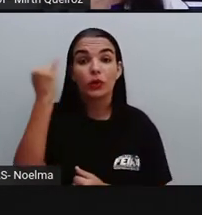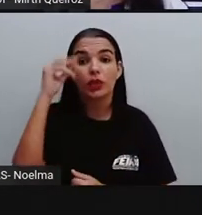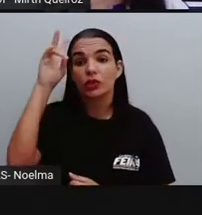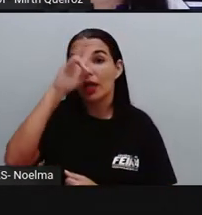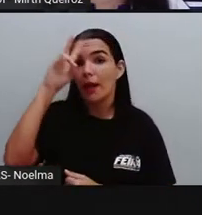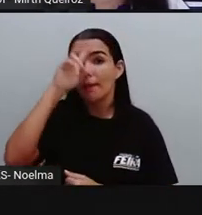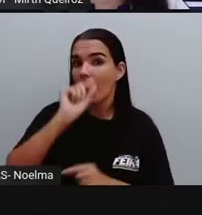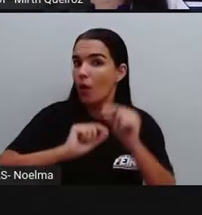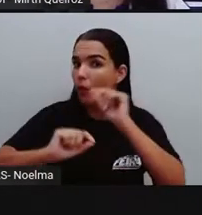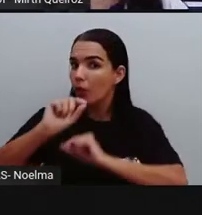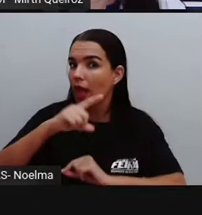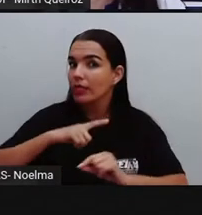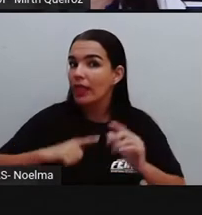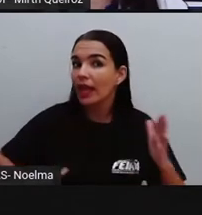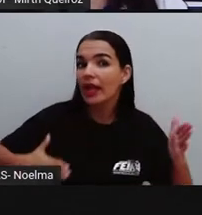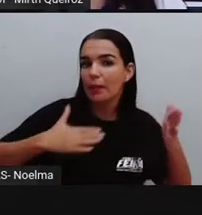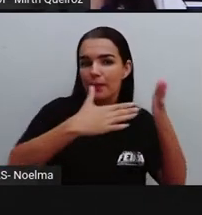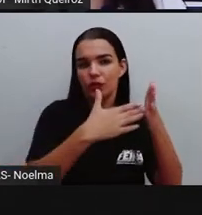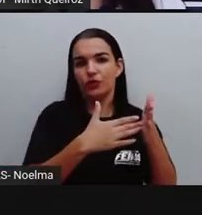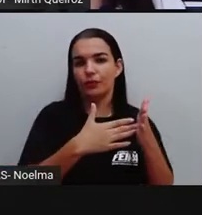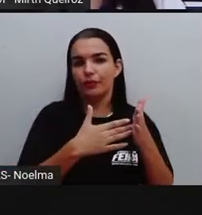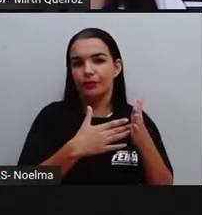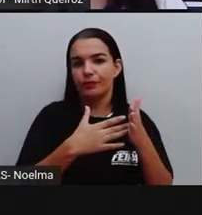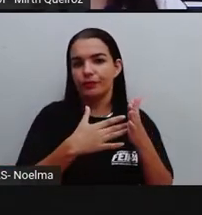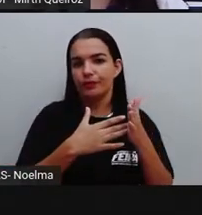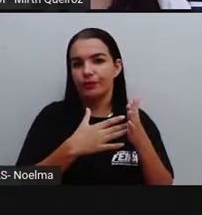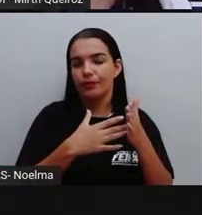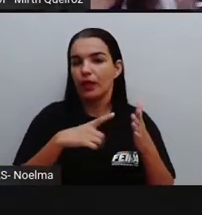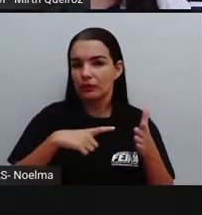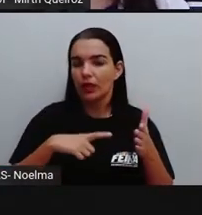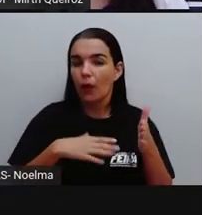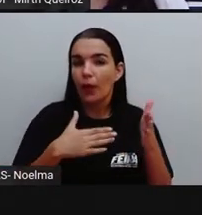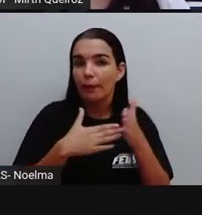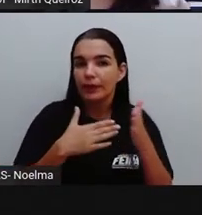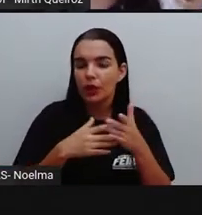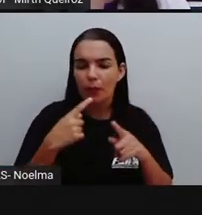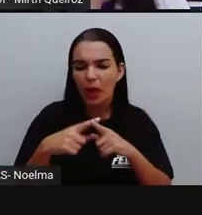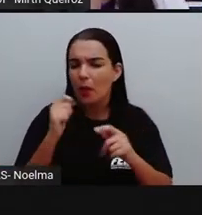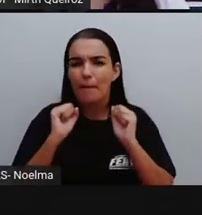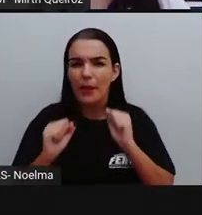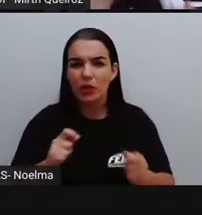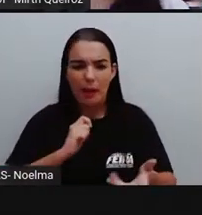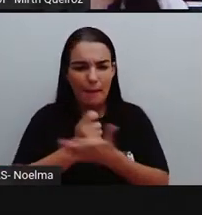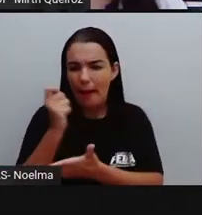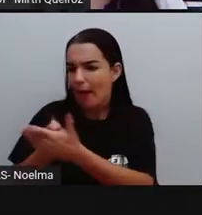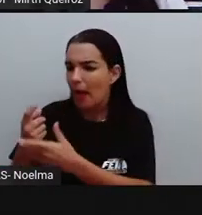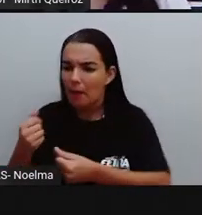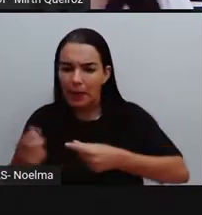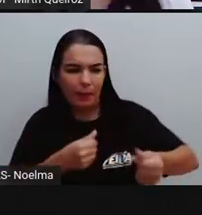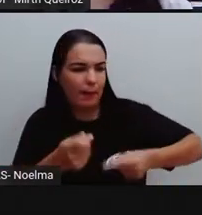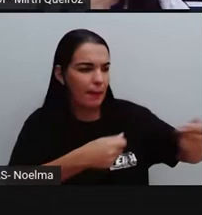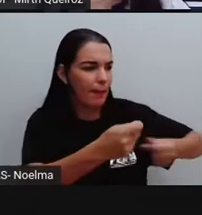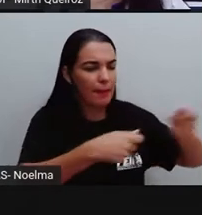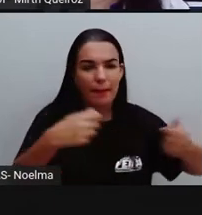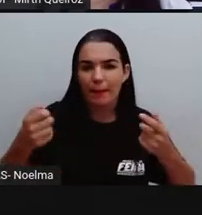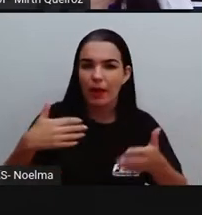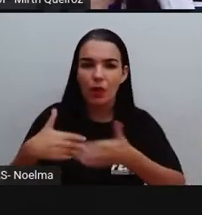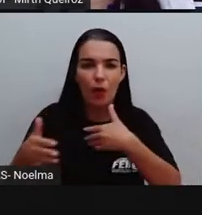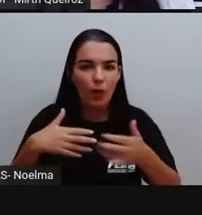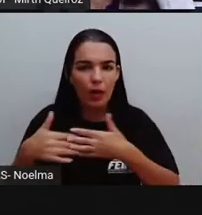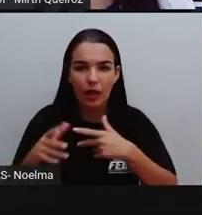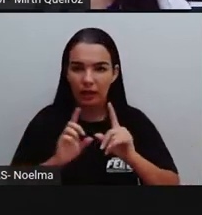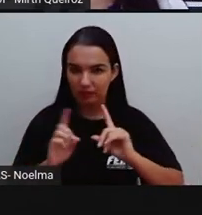que esses cartões, eles têm um limite de crédito que a gente não pode sair aí gastando qualquer